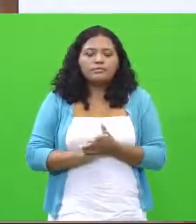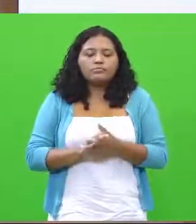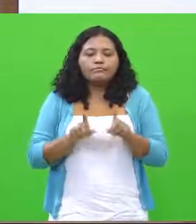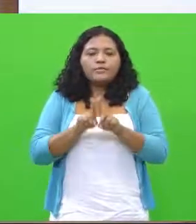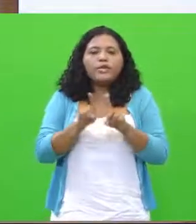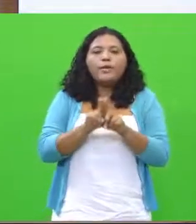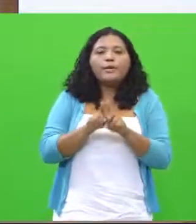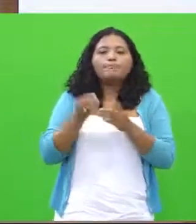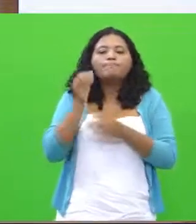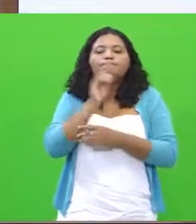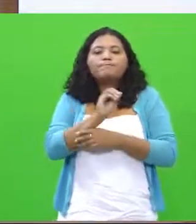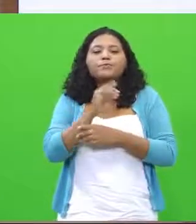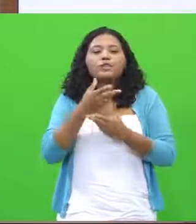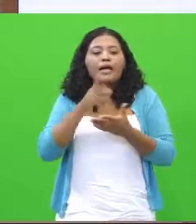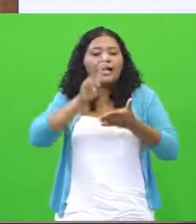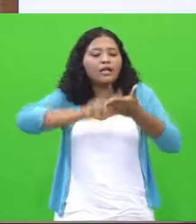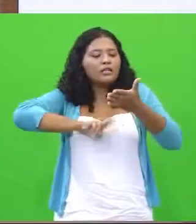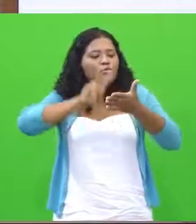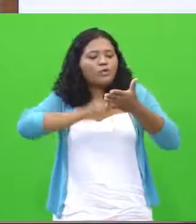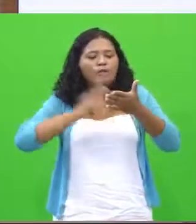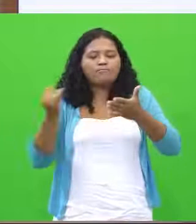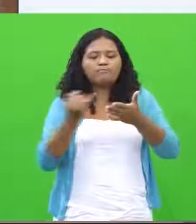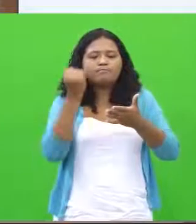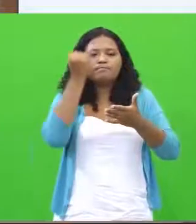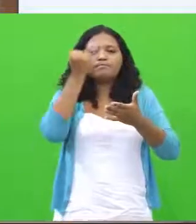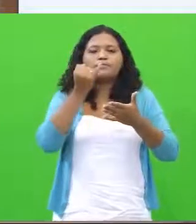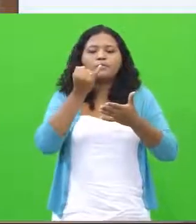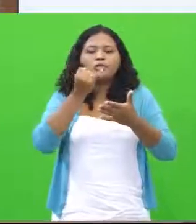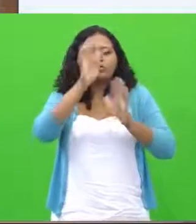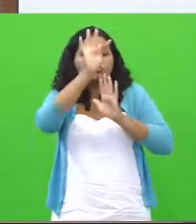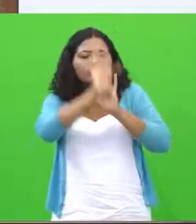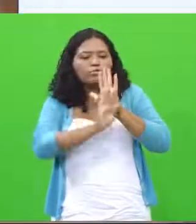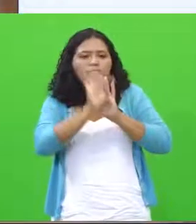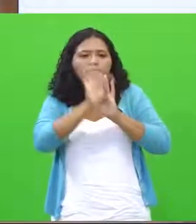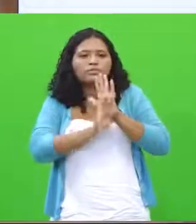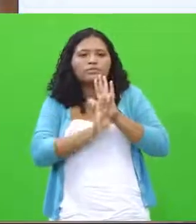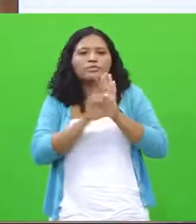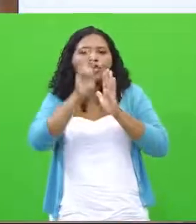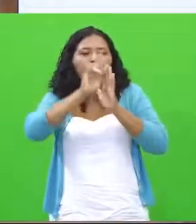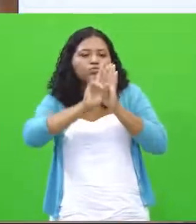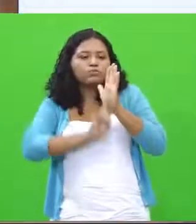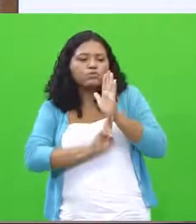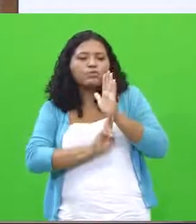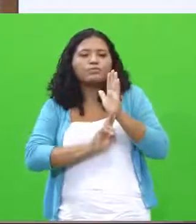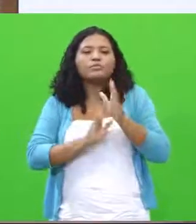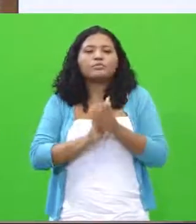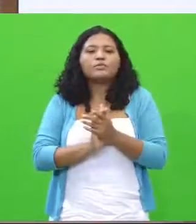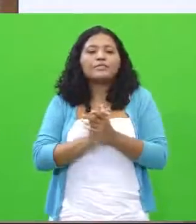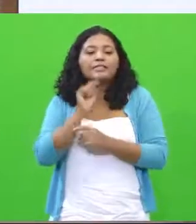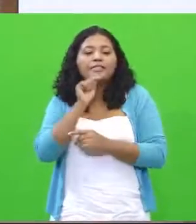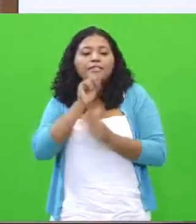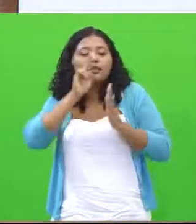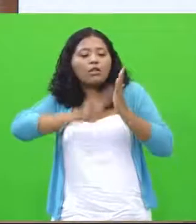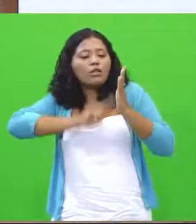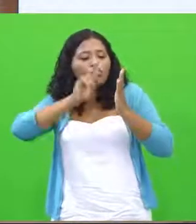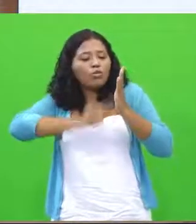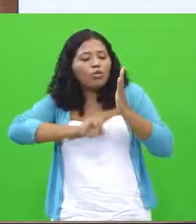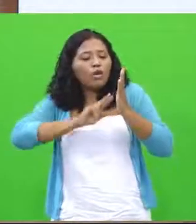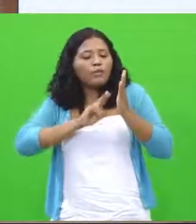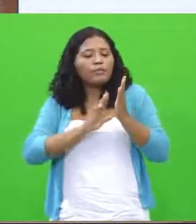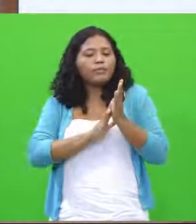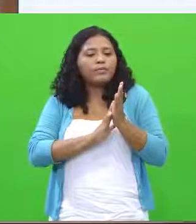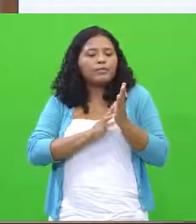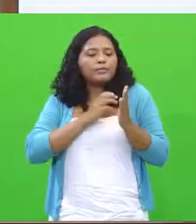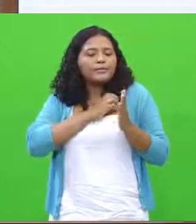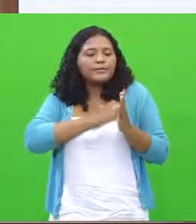coloca assim que a leitura é muito importante nesse contexto e é que essa leitura ela seja uma leitura